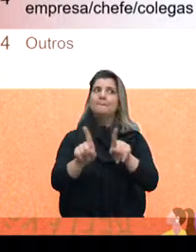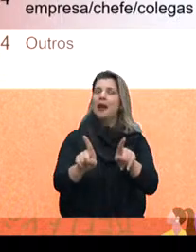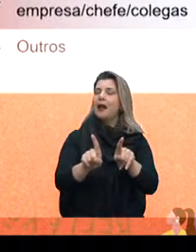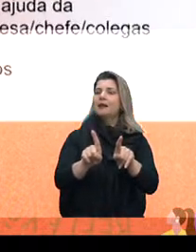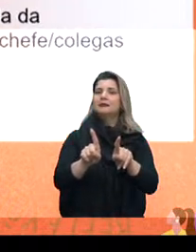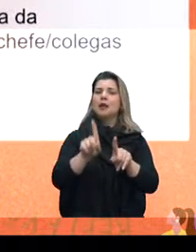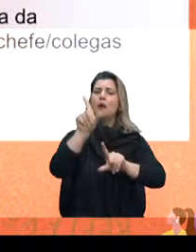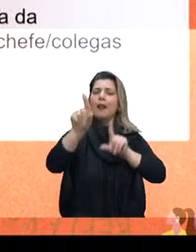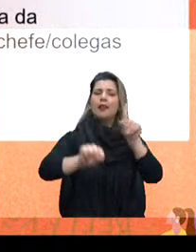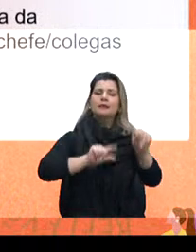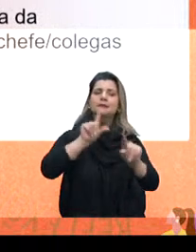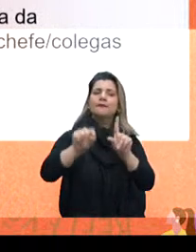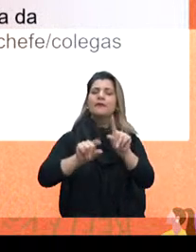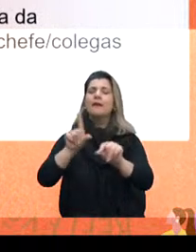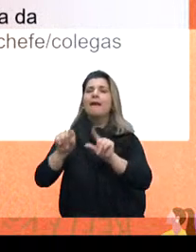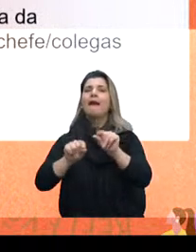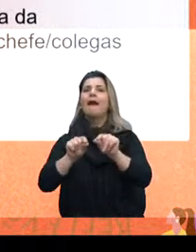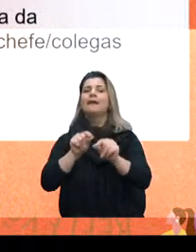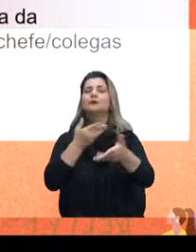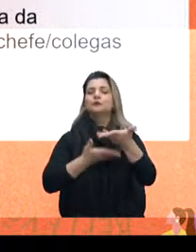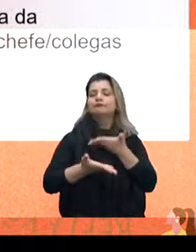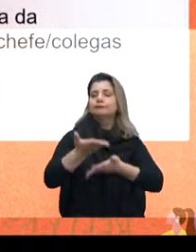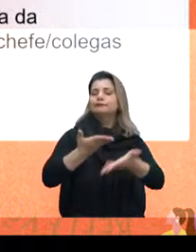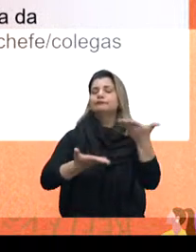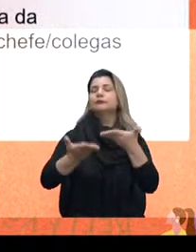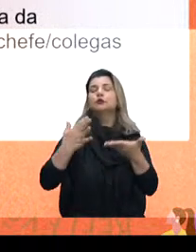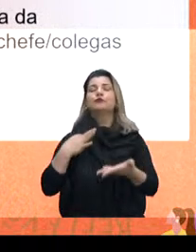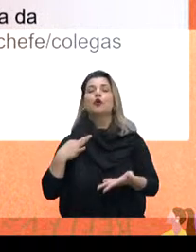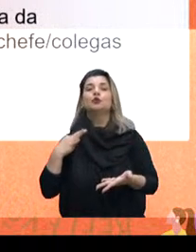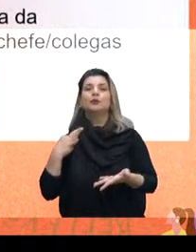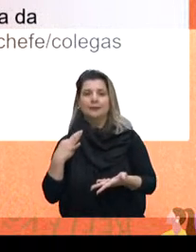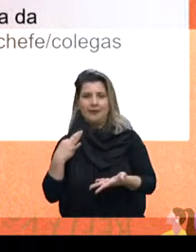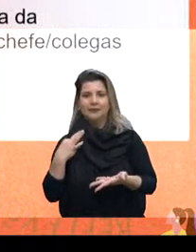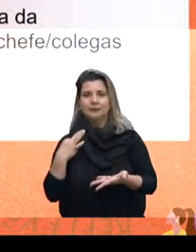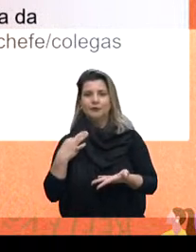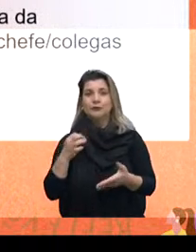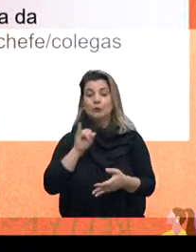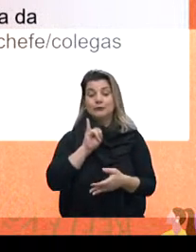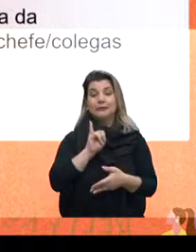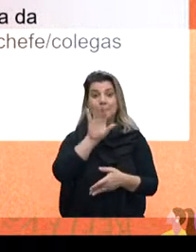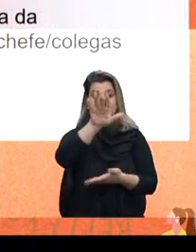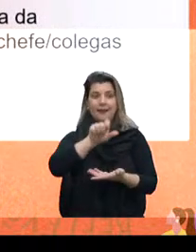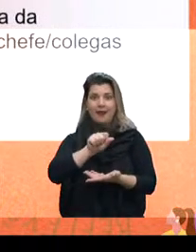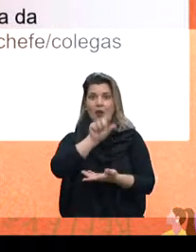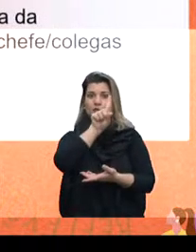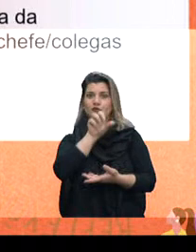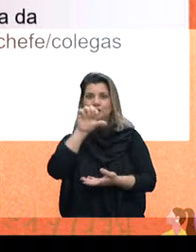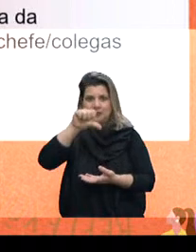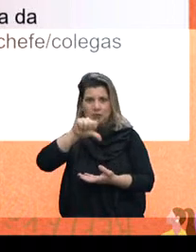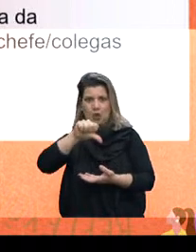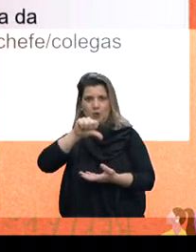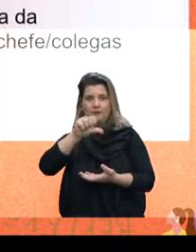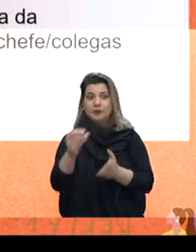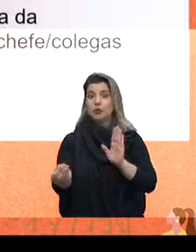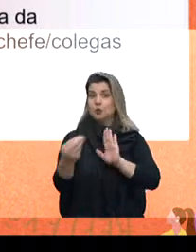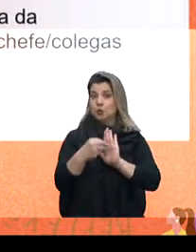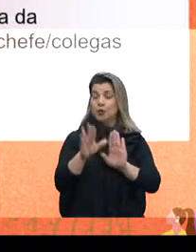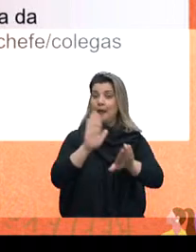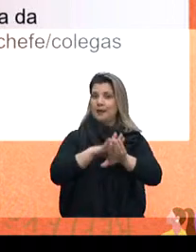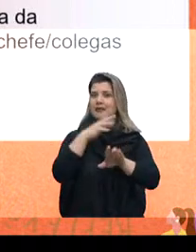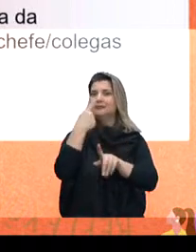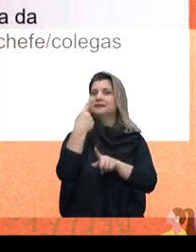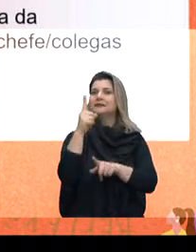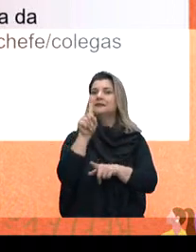classificaram ali no engajamento do voluntariado. Então, se nós pegarmos aqueles 19% e botarmos mais esses 15%,